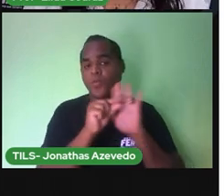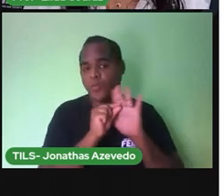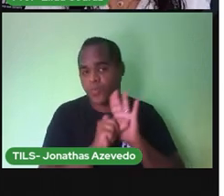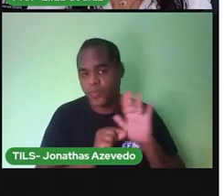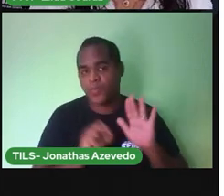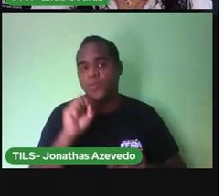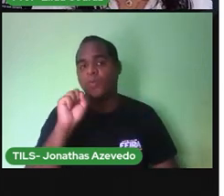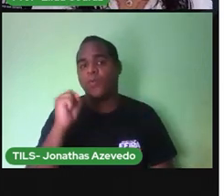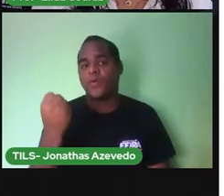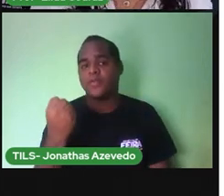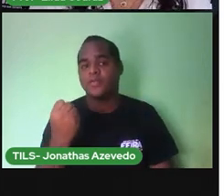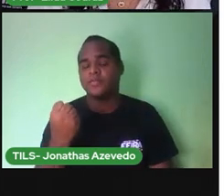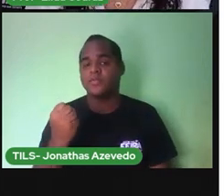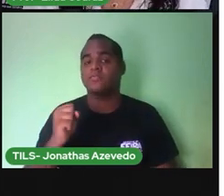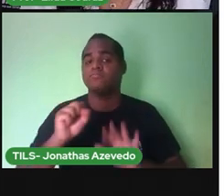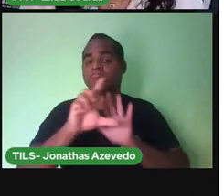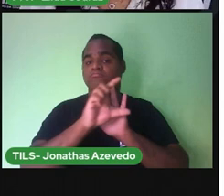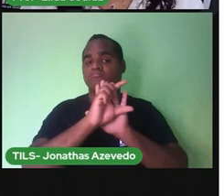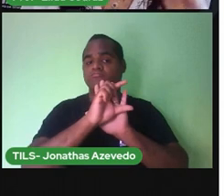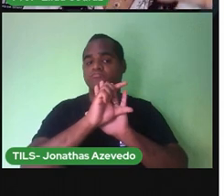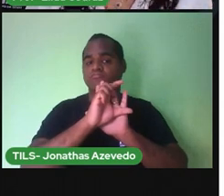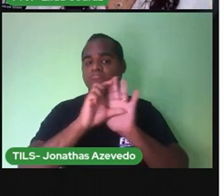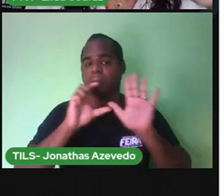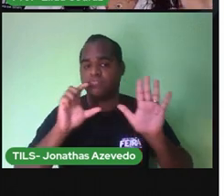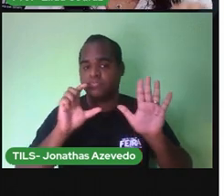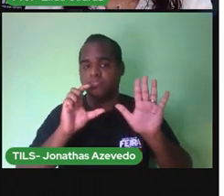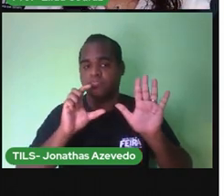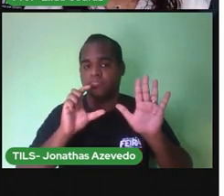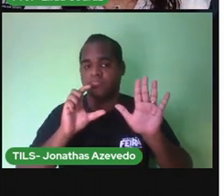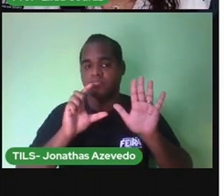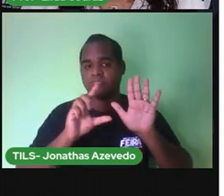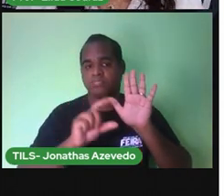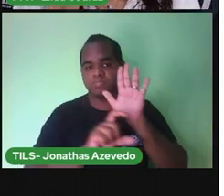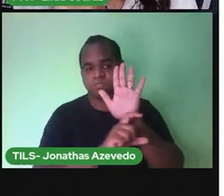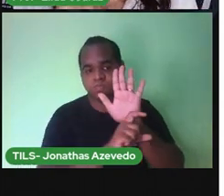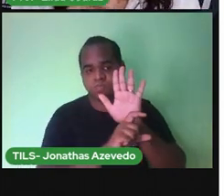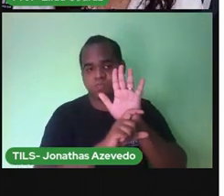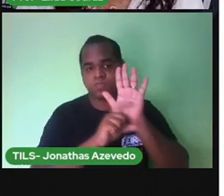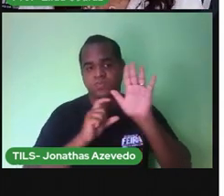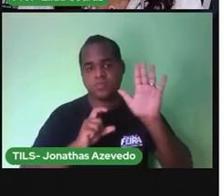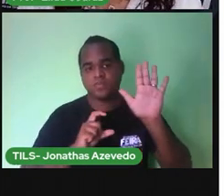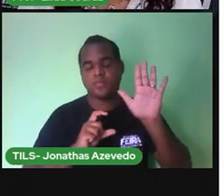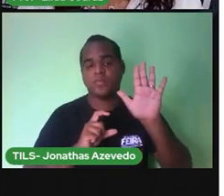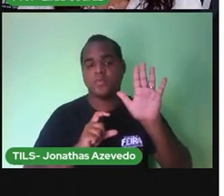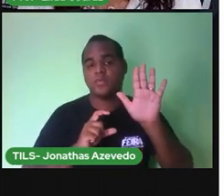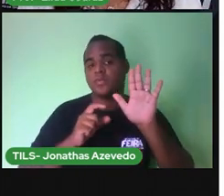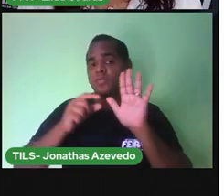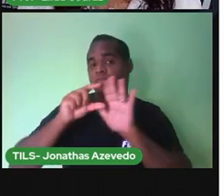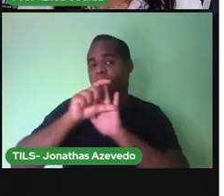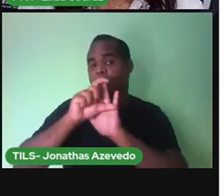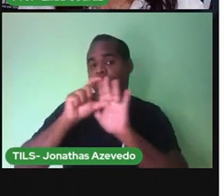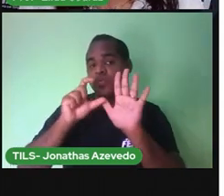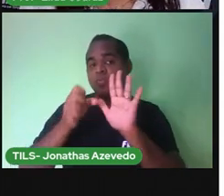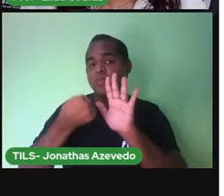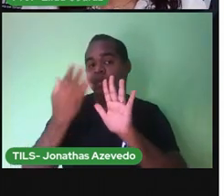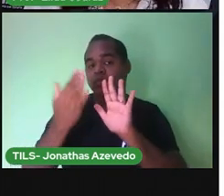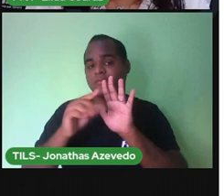E que a estrofe É o conjunto Desses versos Temos quantos grupinhos aí?